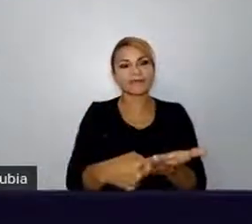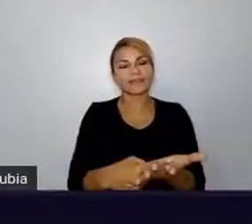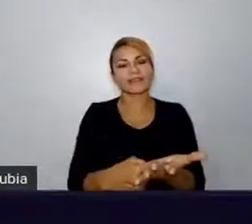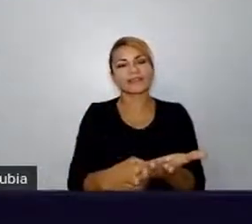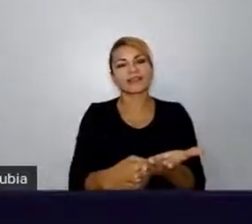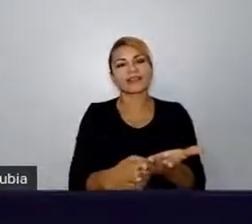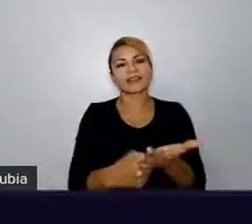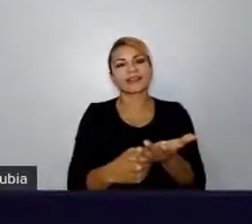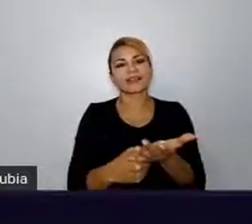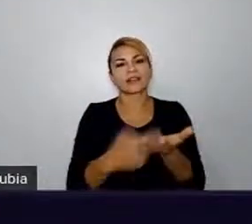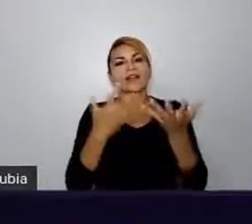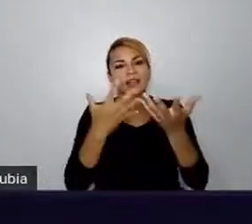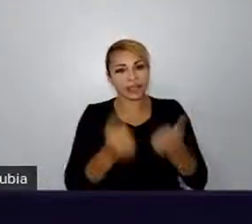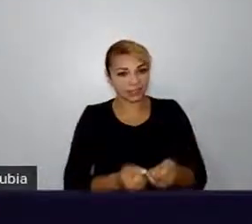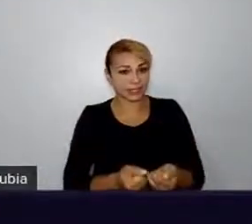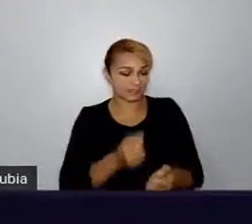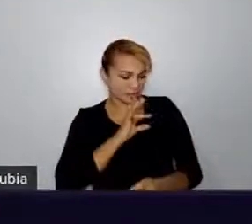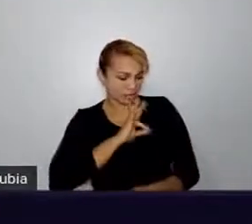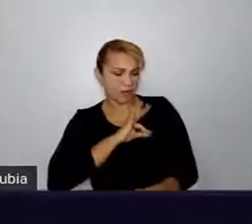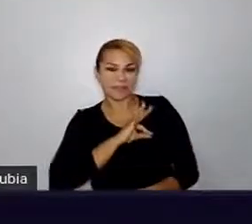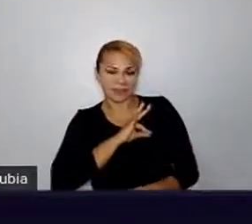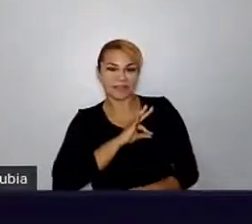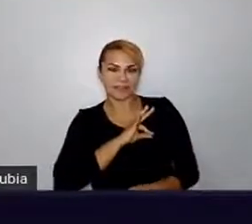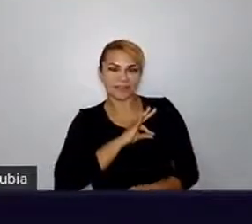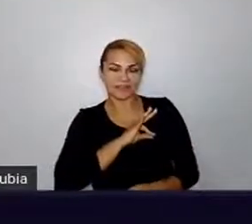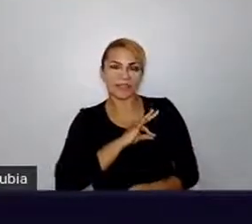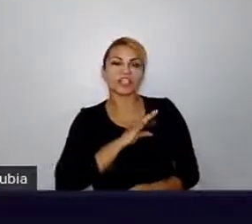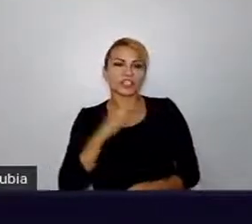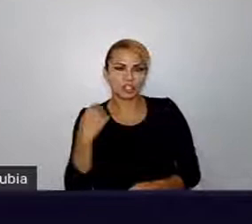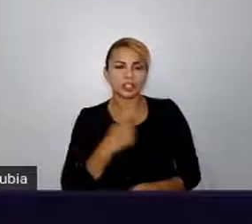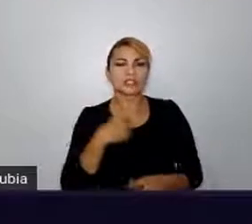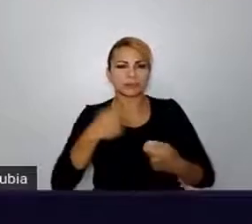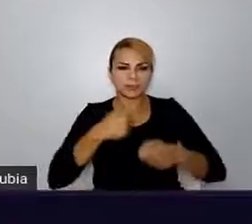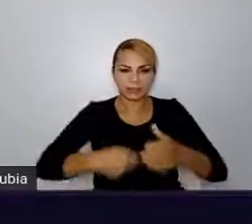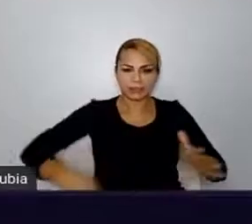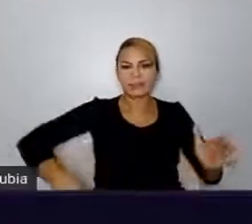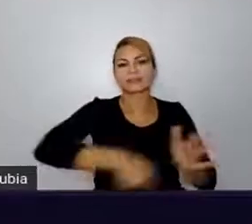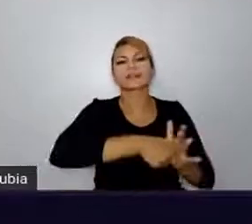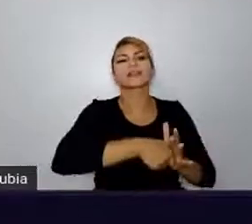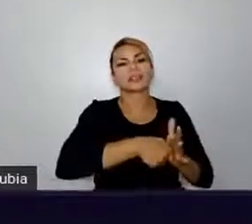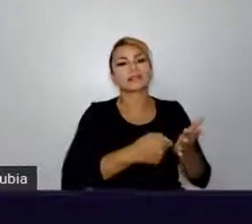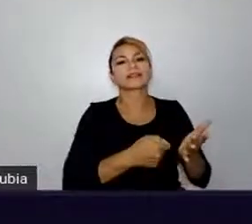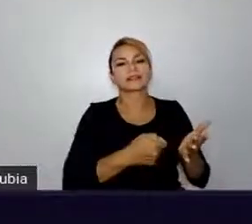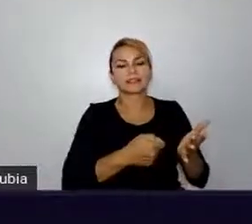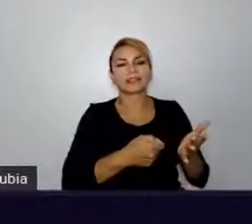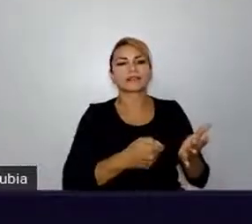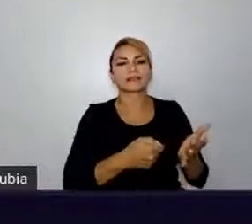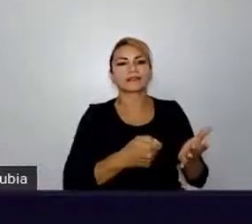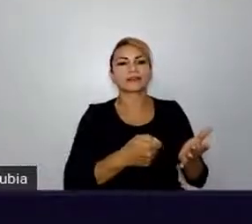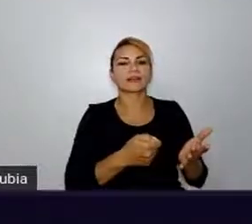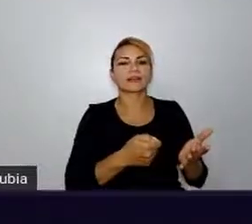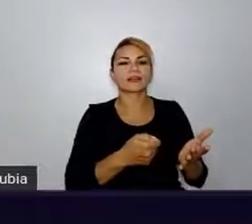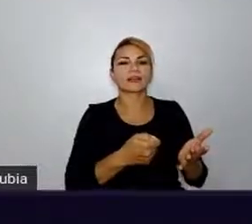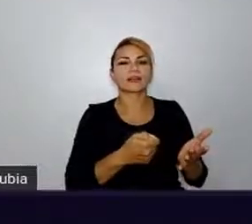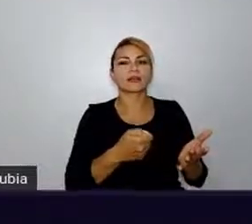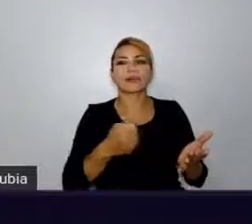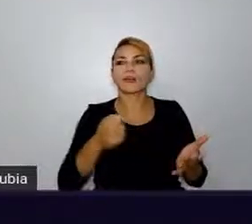receber um aumento. A gente precisa se comunicar para denunciar um escroto para o RH. E para tudo.